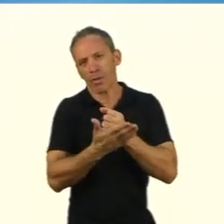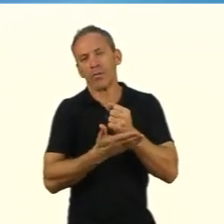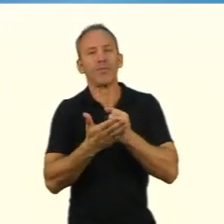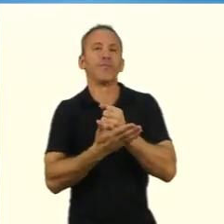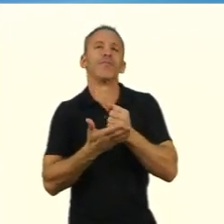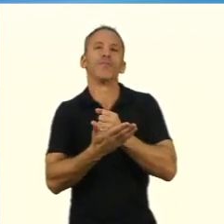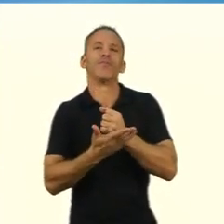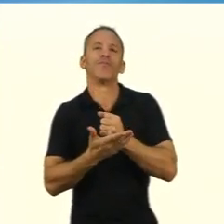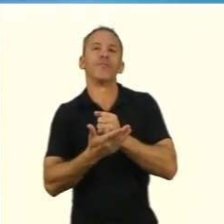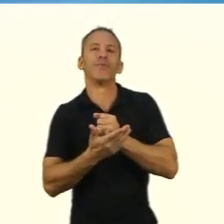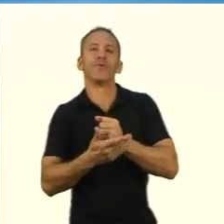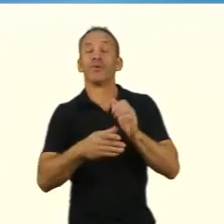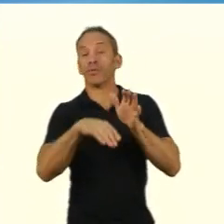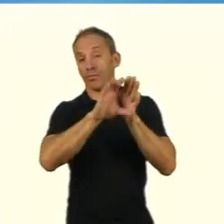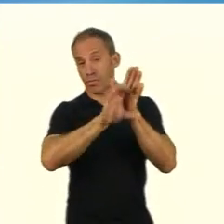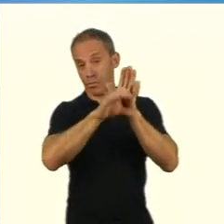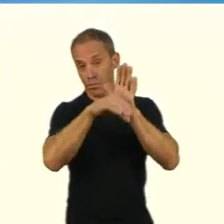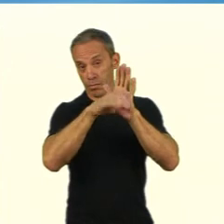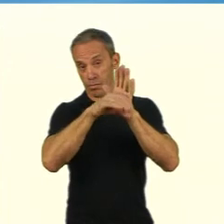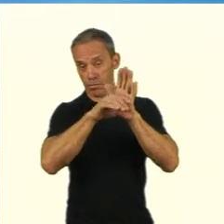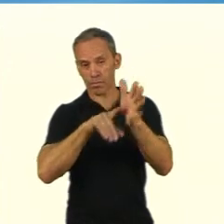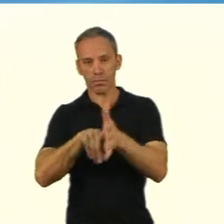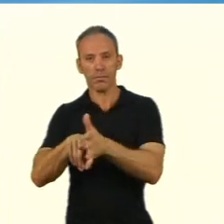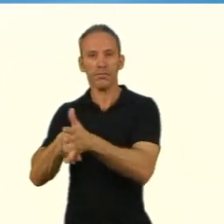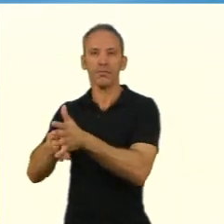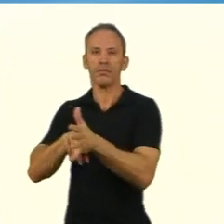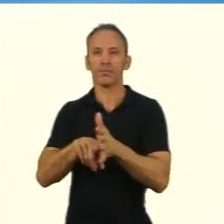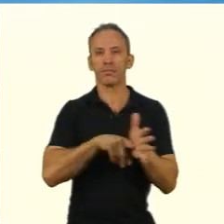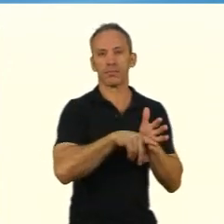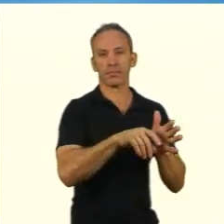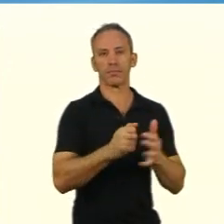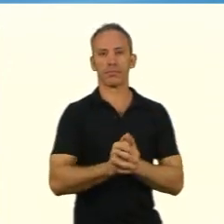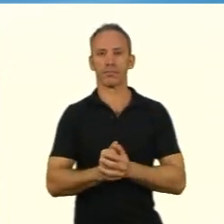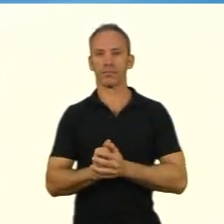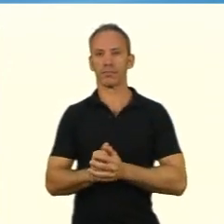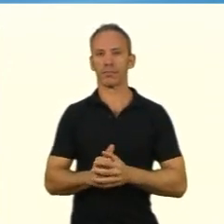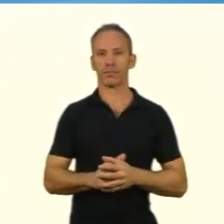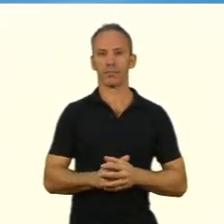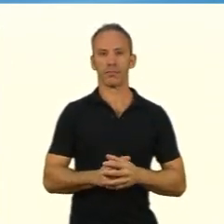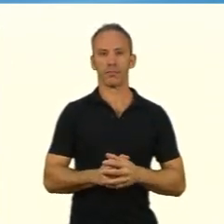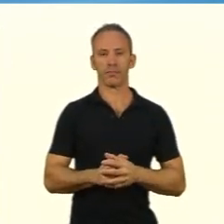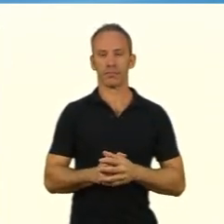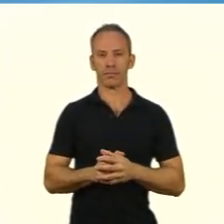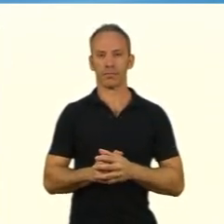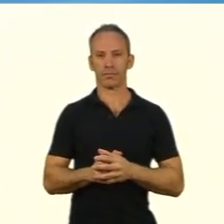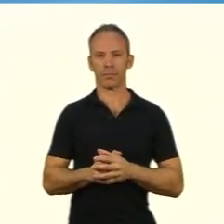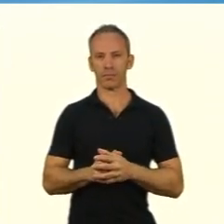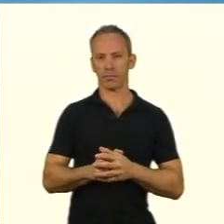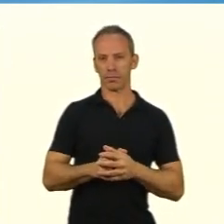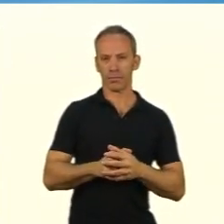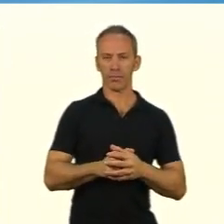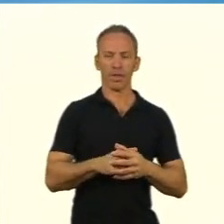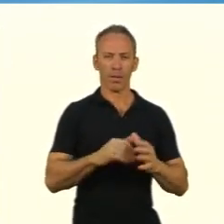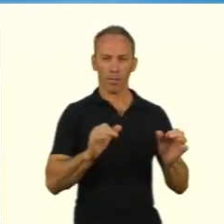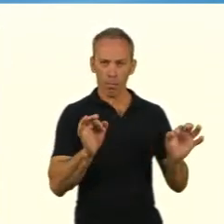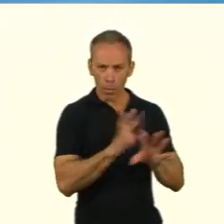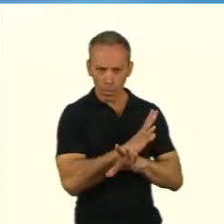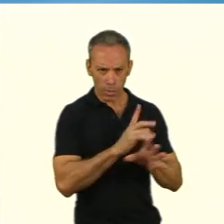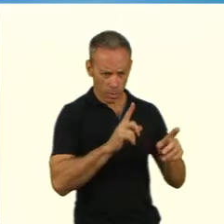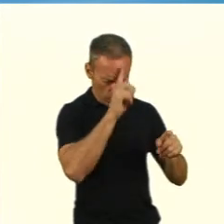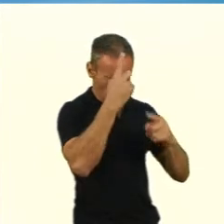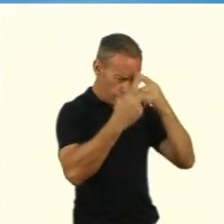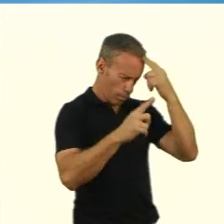pesquisa aquilo que pode ser refutado não necessariamente uma confirmação então a partir da